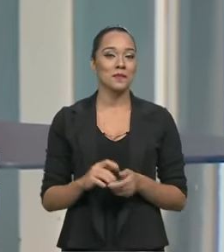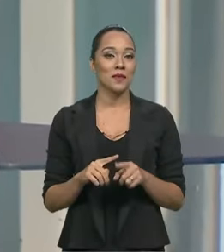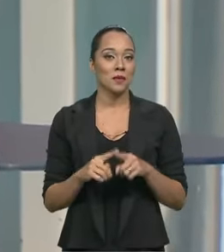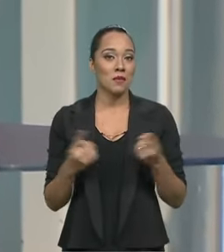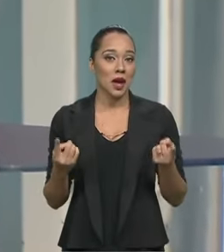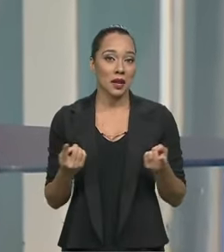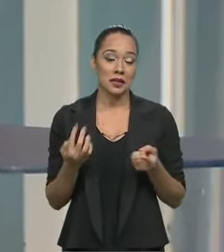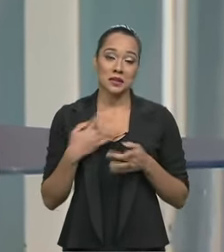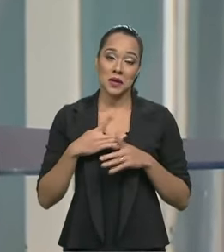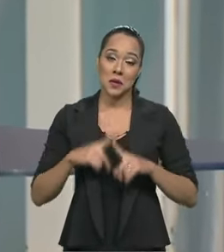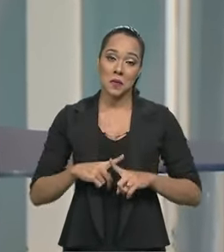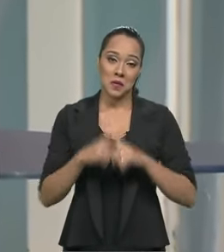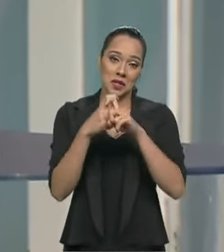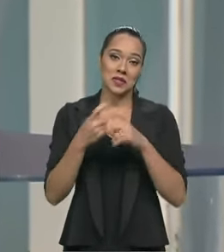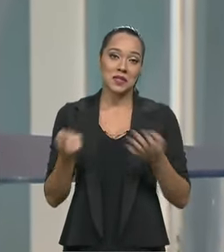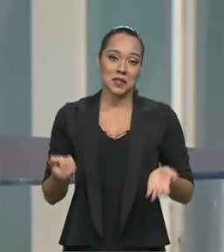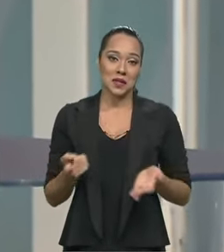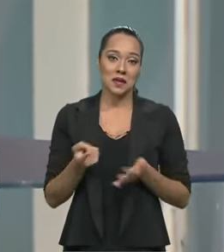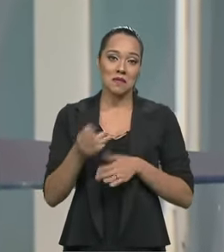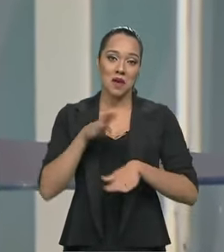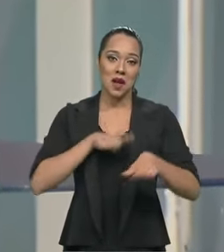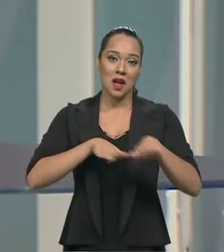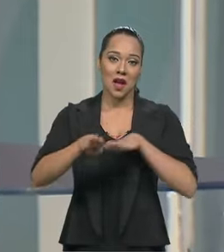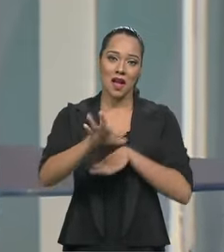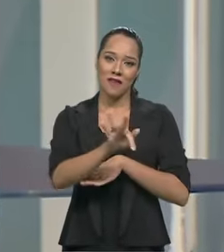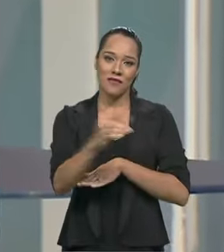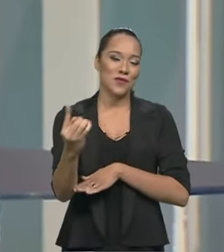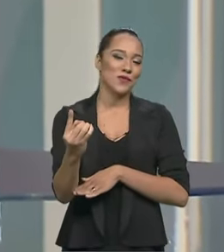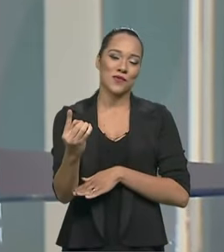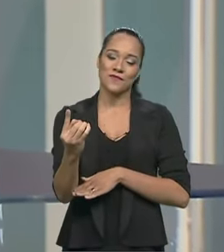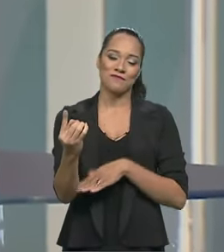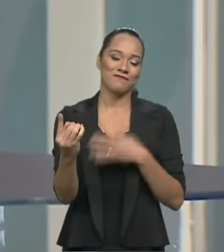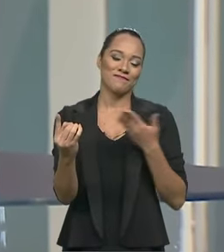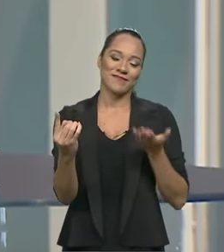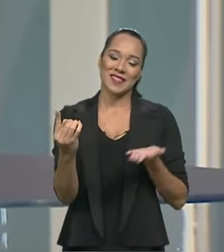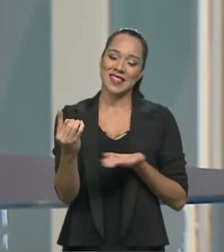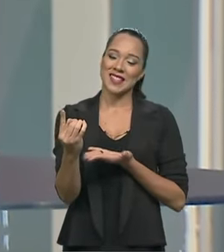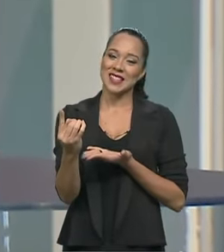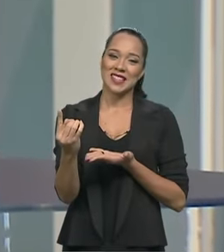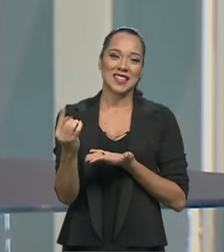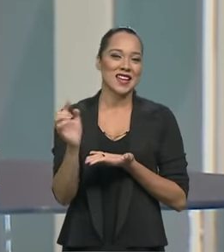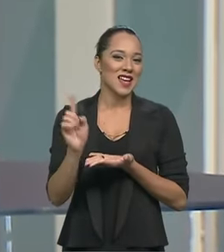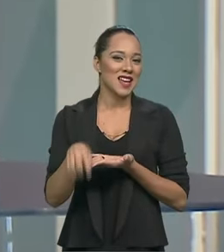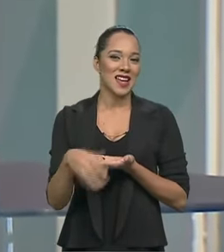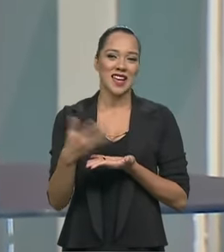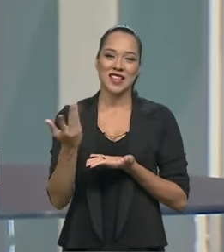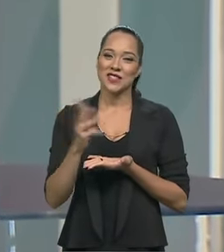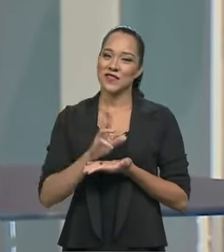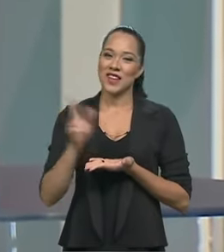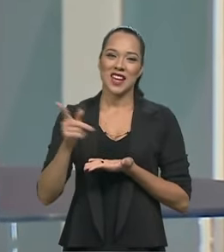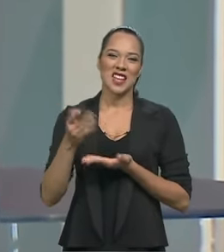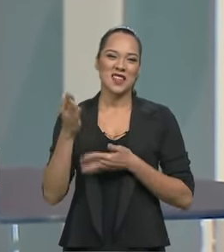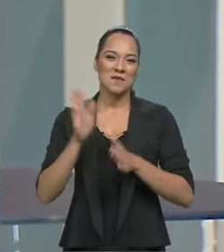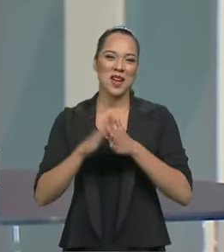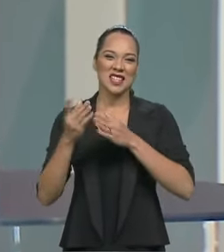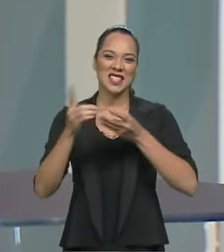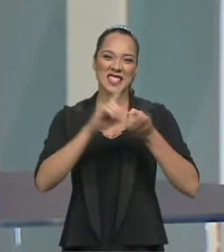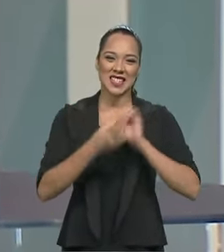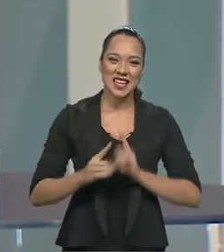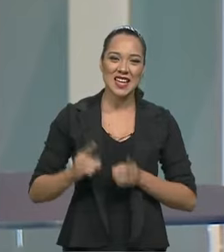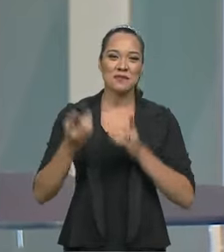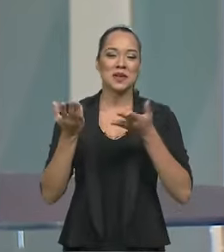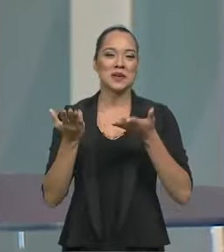Mas, na competição, ainda Fórmula 1 é Fórmula 1, não tem jeito, né? As performances são aerodinâmicas, tudo